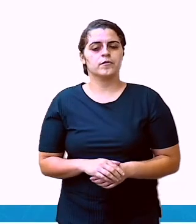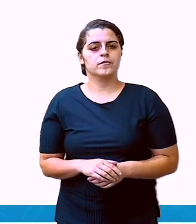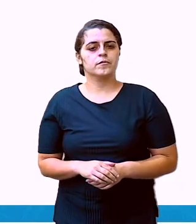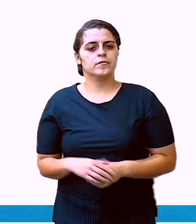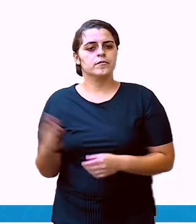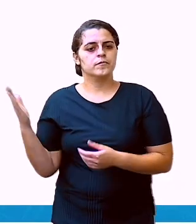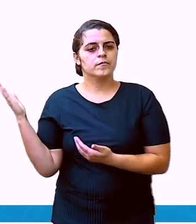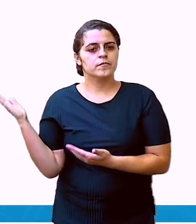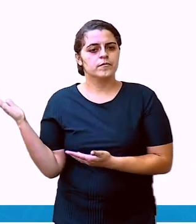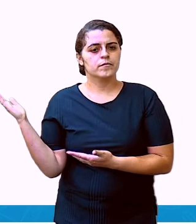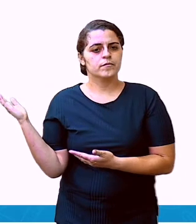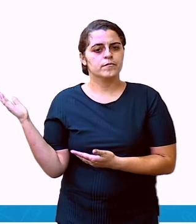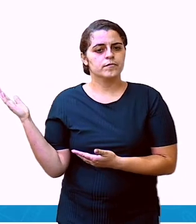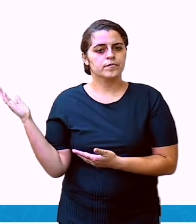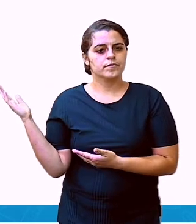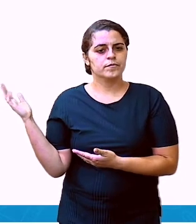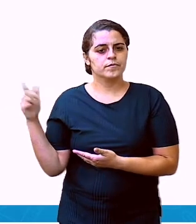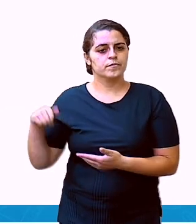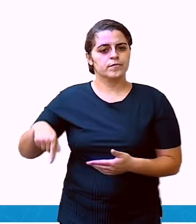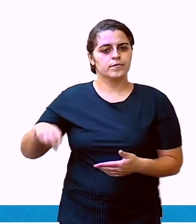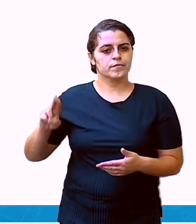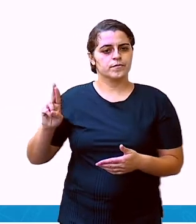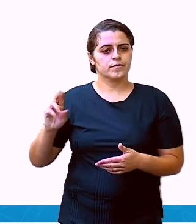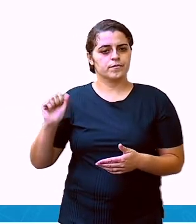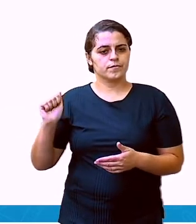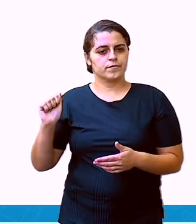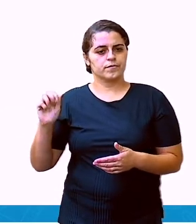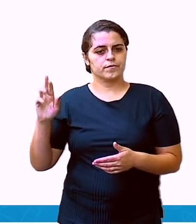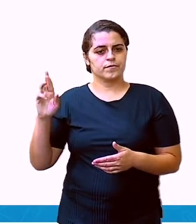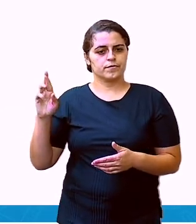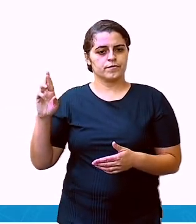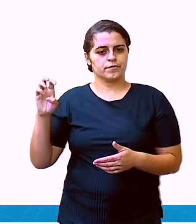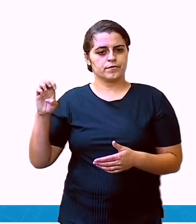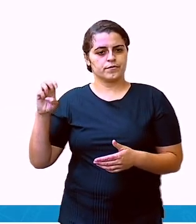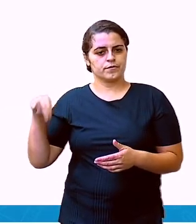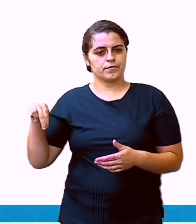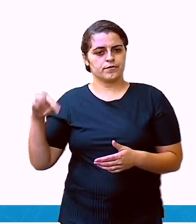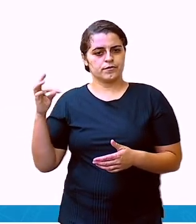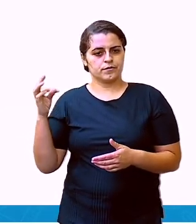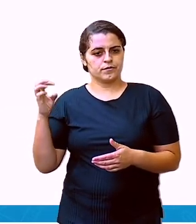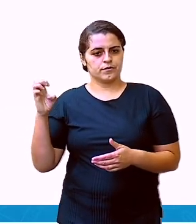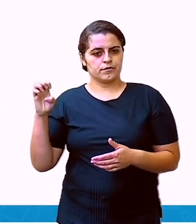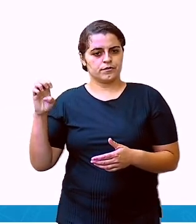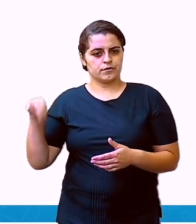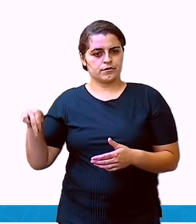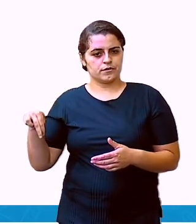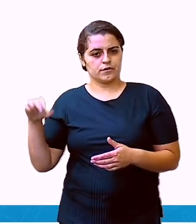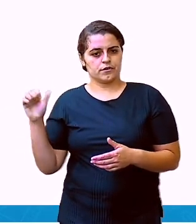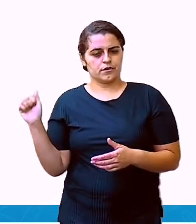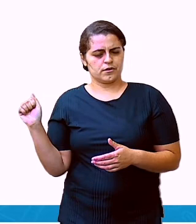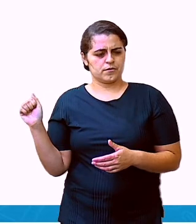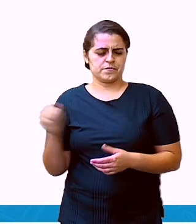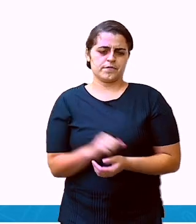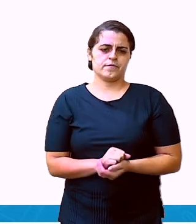letra C, nós temos qua-re-tena.